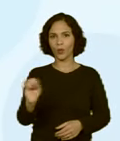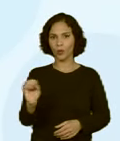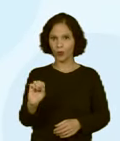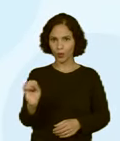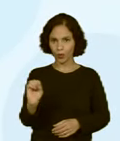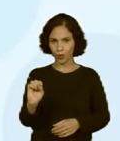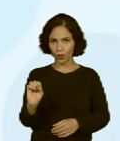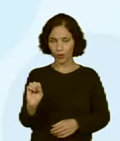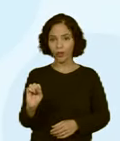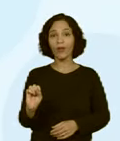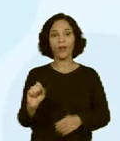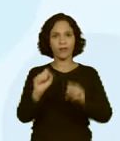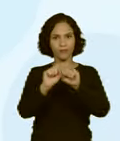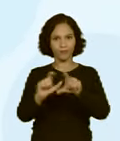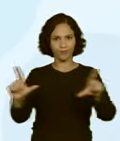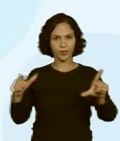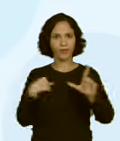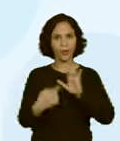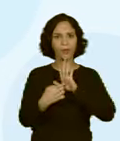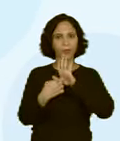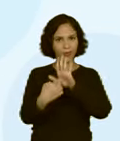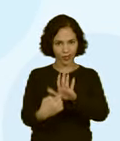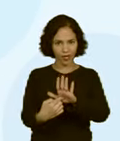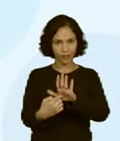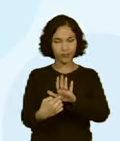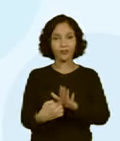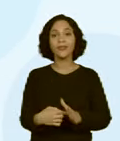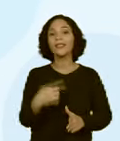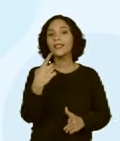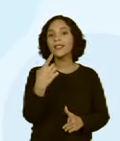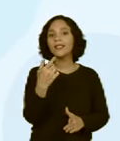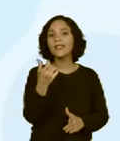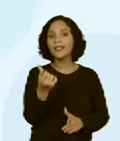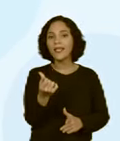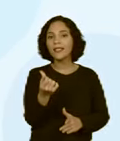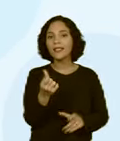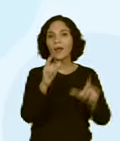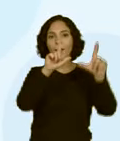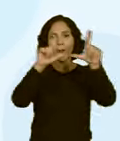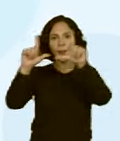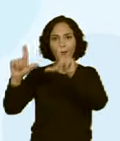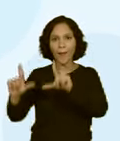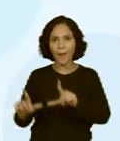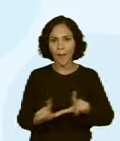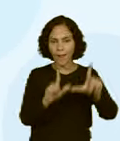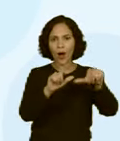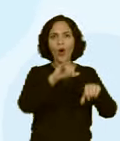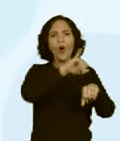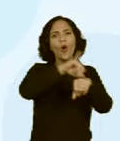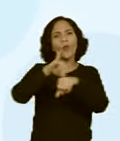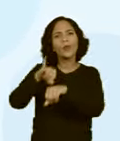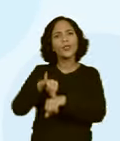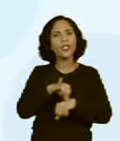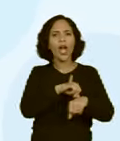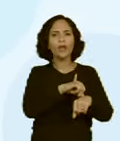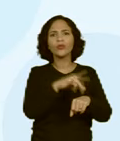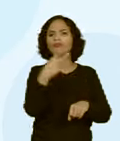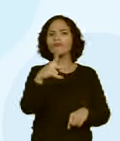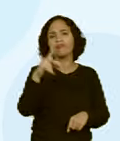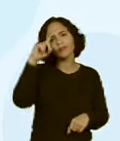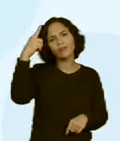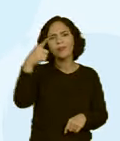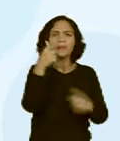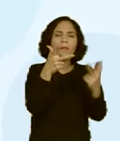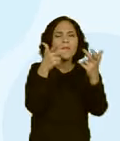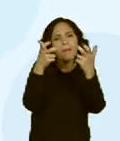nós teremos uma tela, que eu vou mostrar daqui a pouquinho, com 16 imagens. São objetos do dia a dia de vocês.